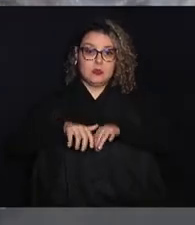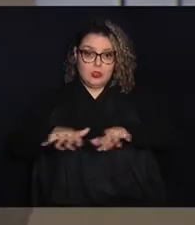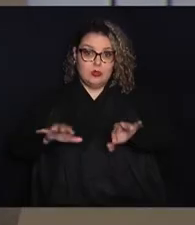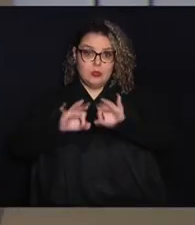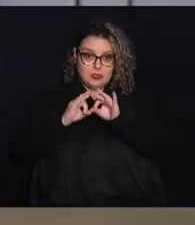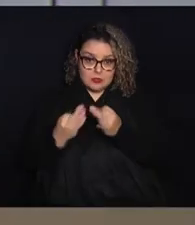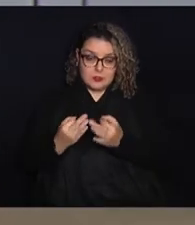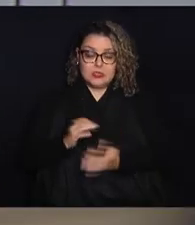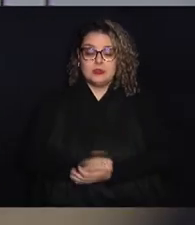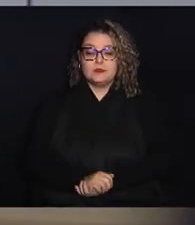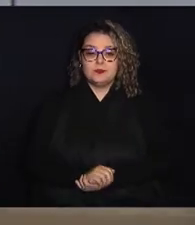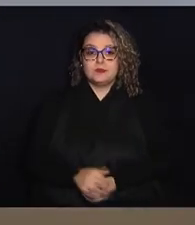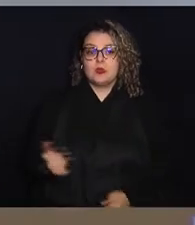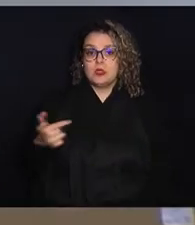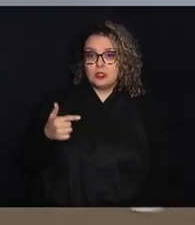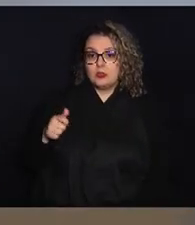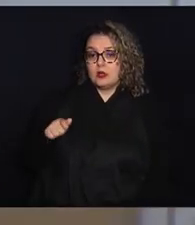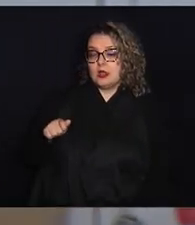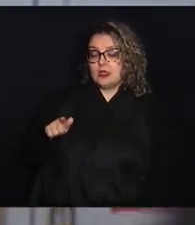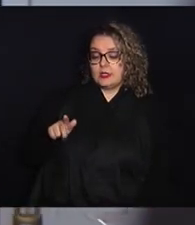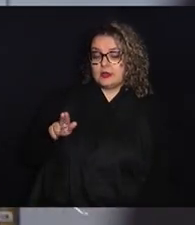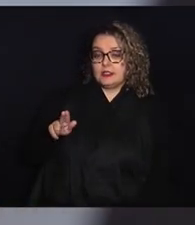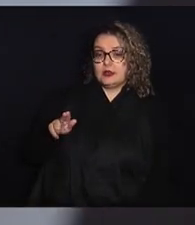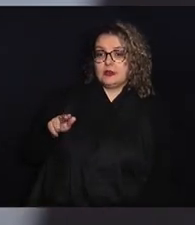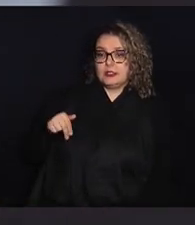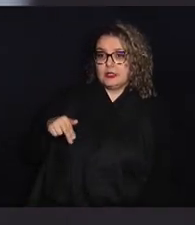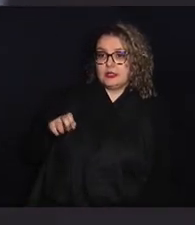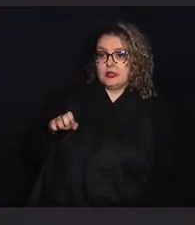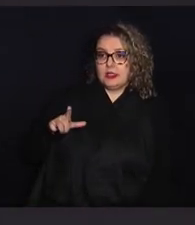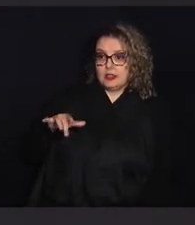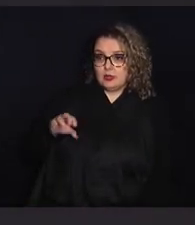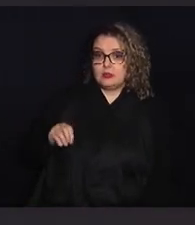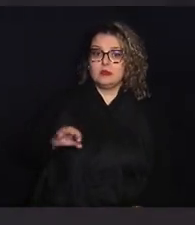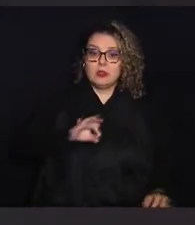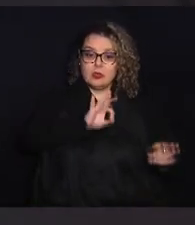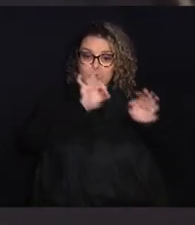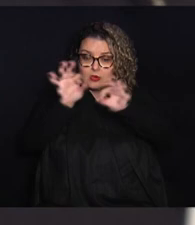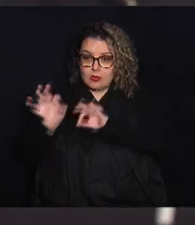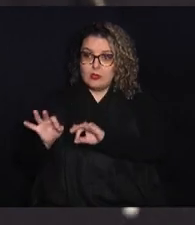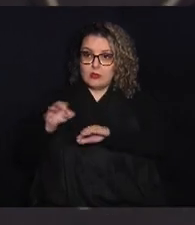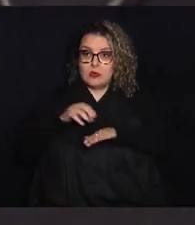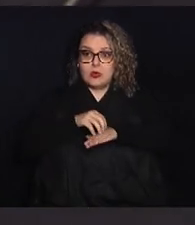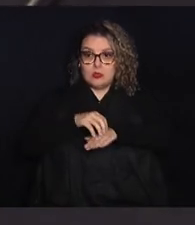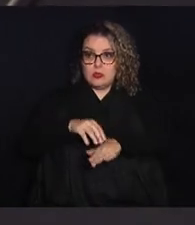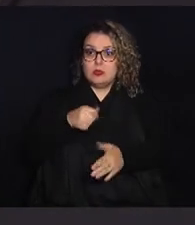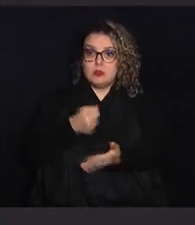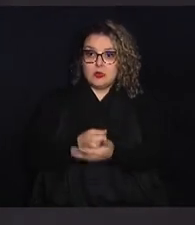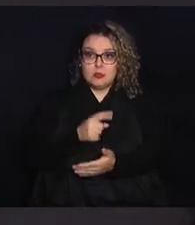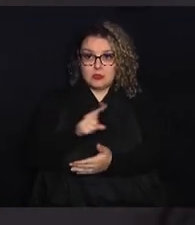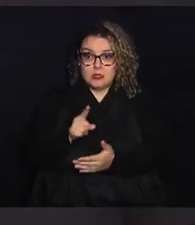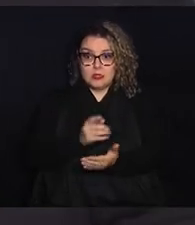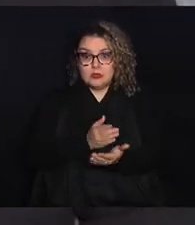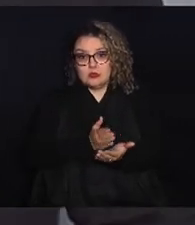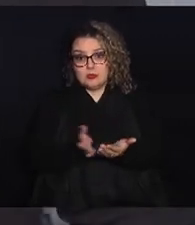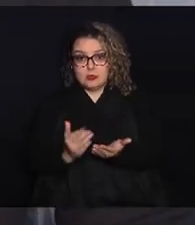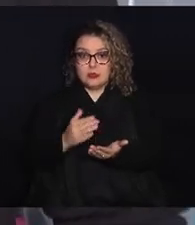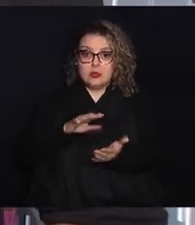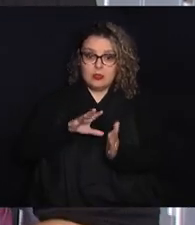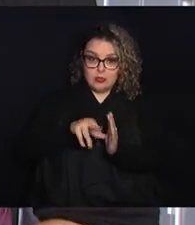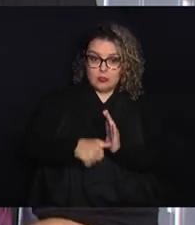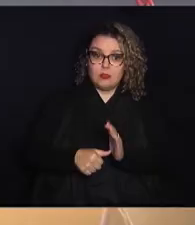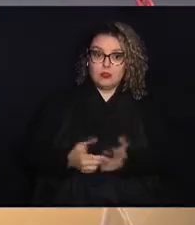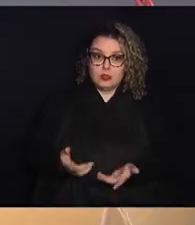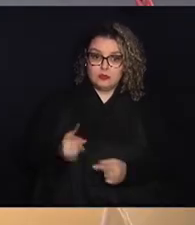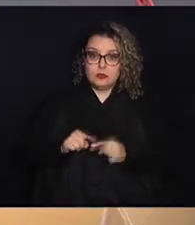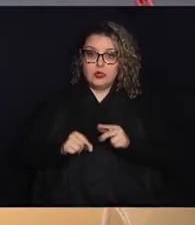famílias. Segundo a Guinelo, que vai acompanhar o transporte das lingeries para ter a garantia do não extravio das peças. Esse